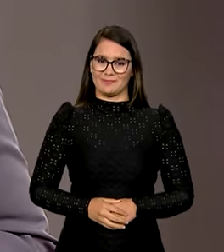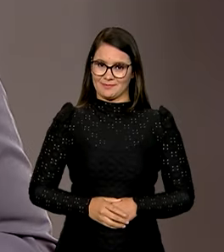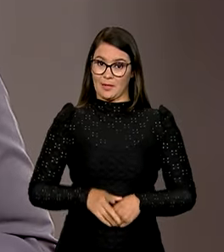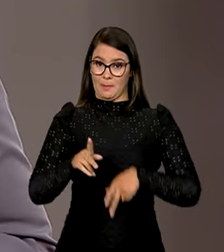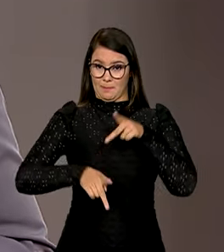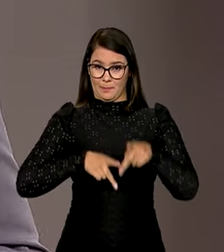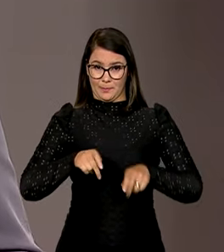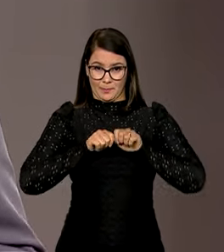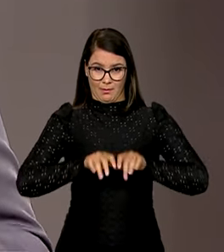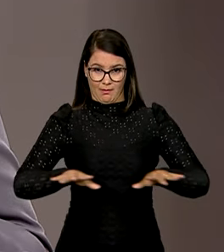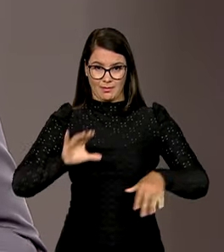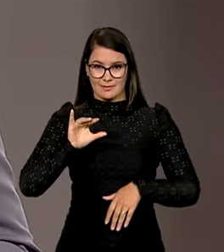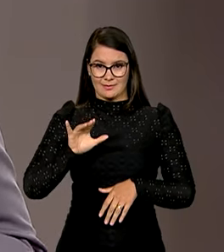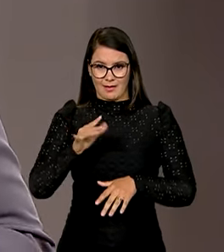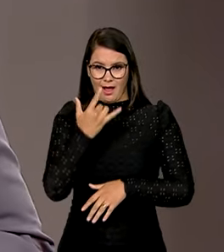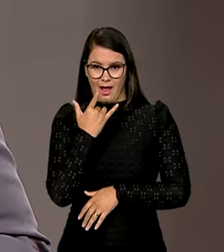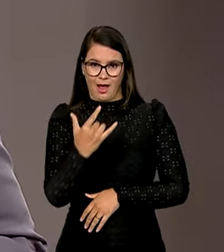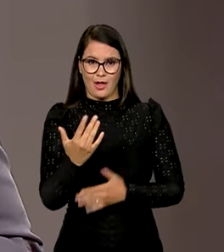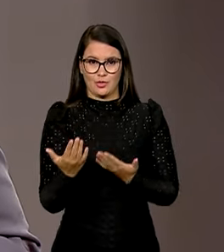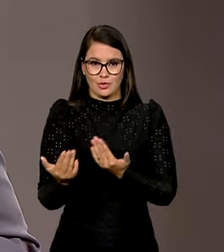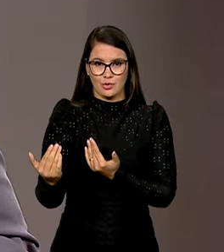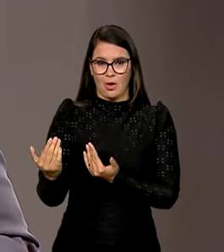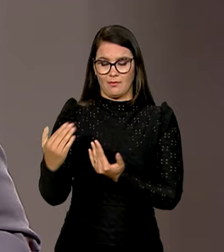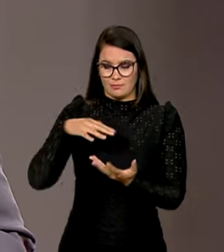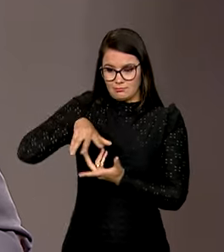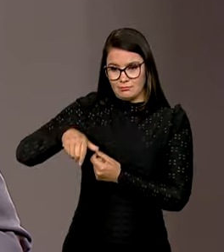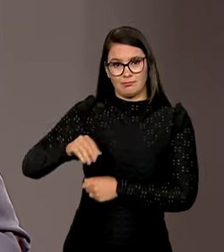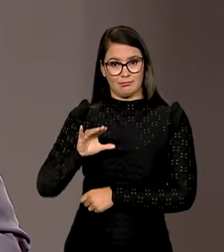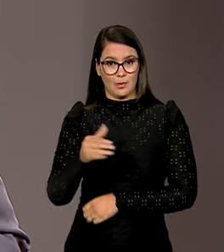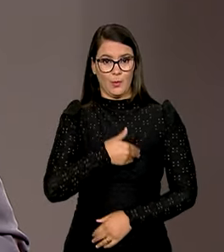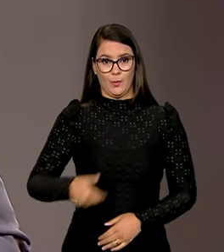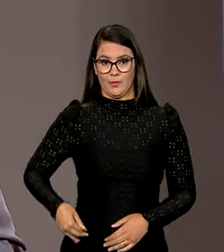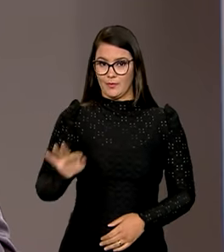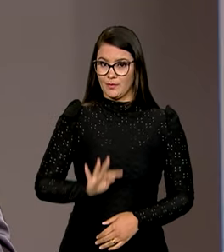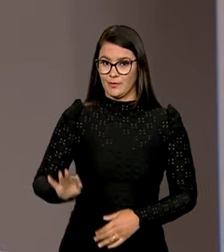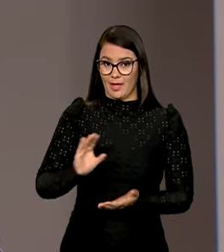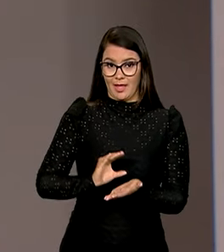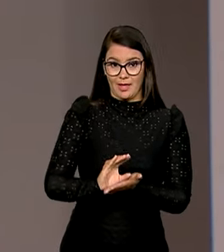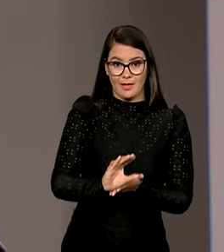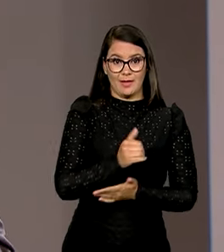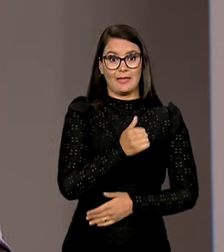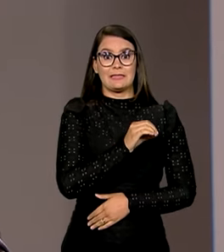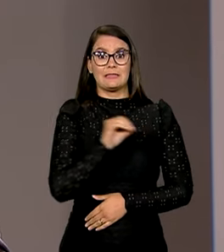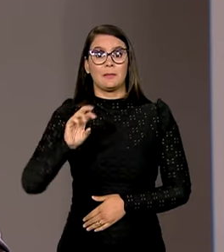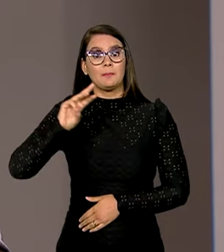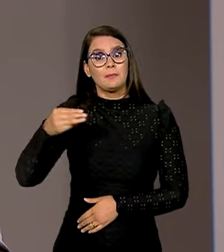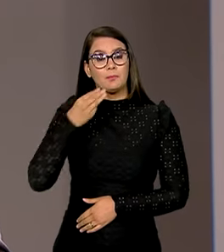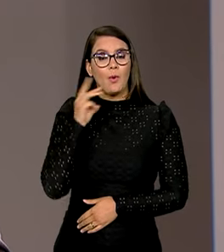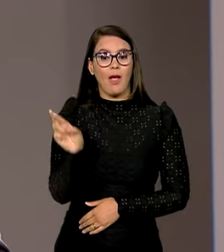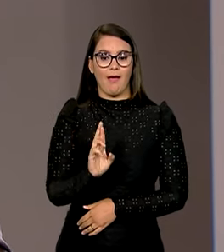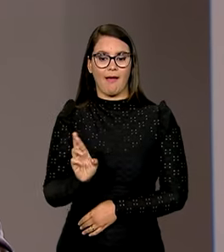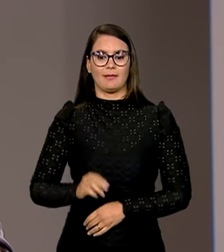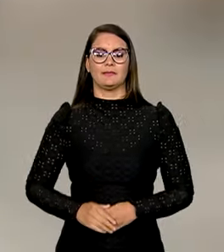popularizar a ciência e atrair jovens para o mundo científico, o governo federal está investindo 100 milhões de reais no